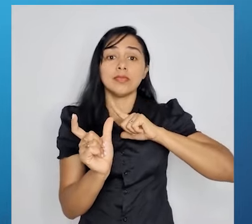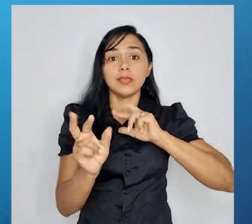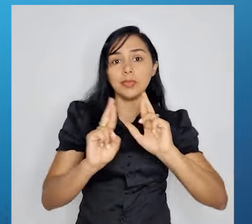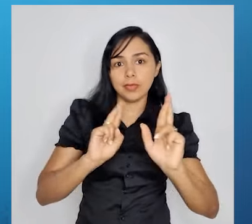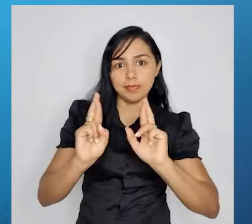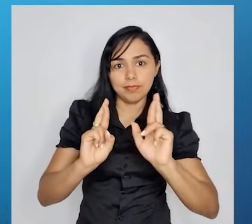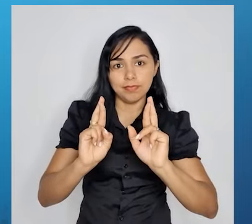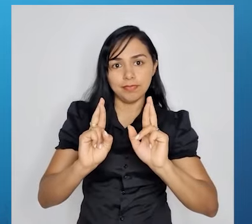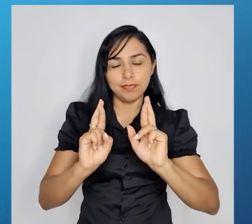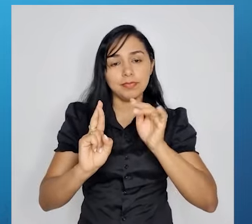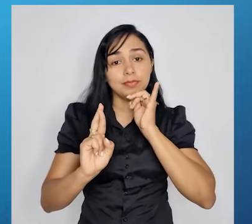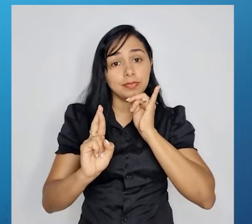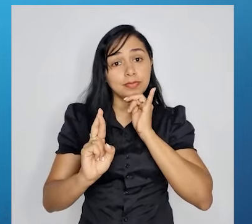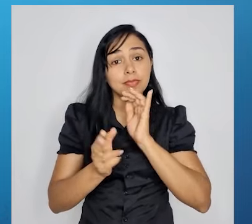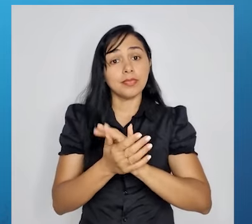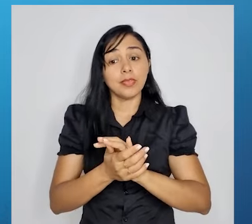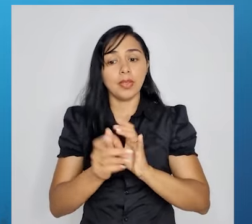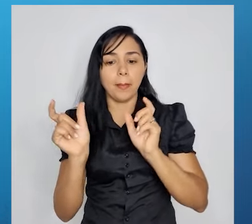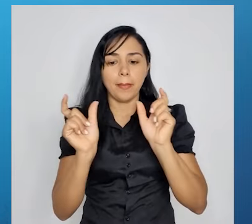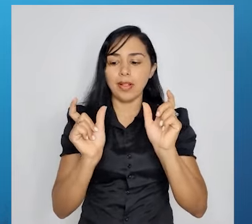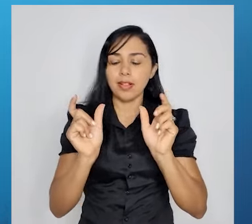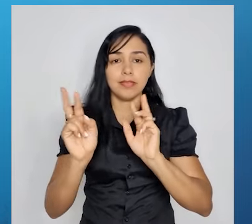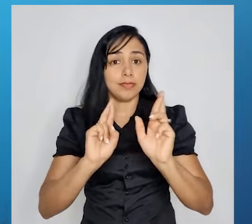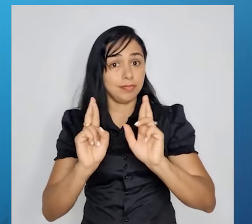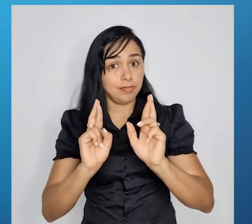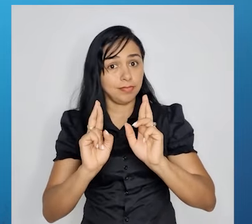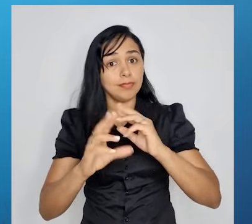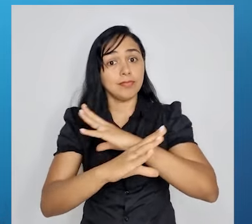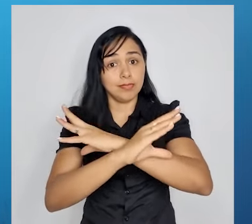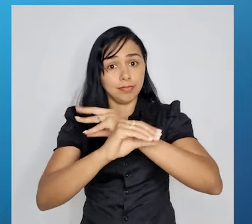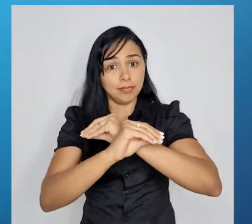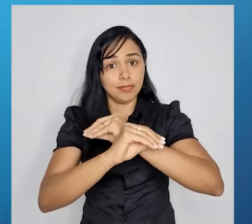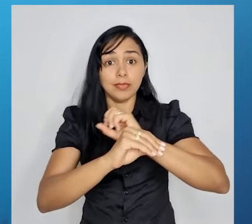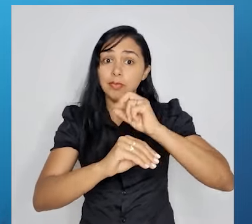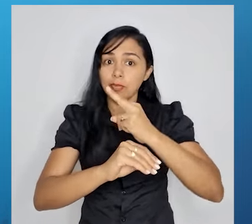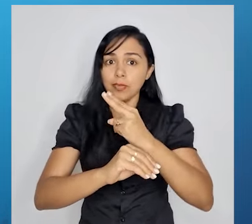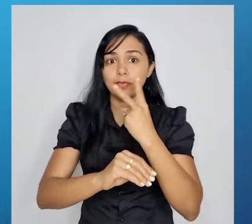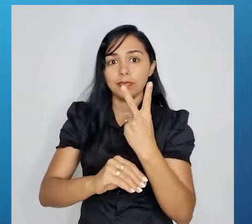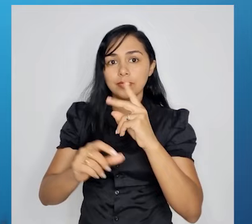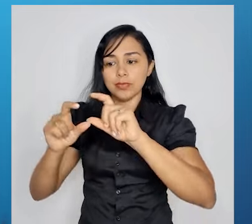entre essas palavras e entre as orações.